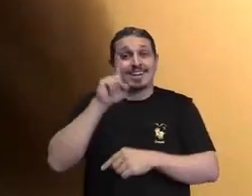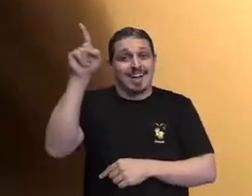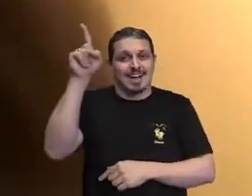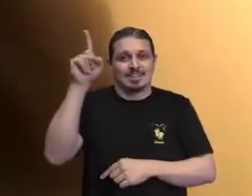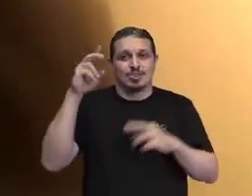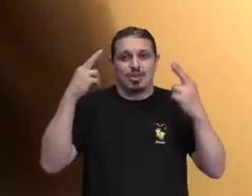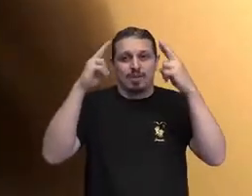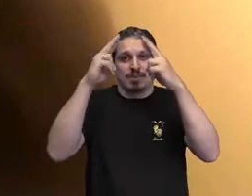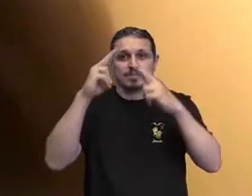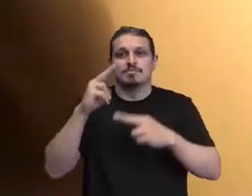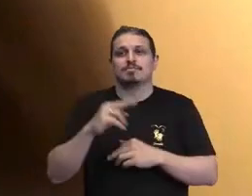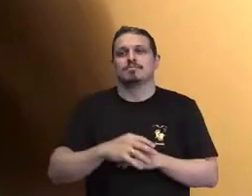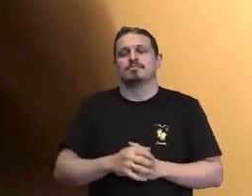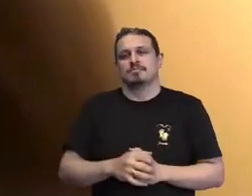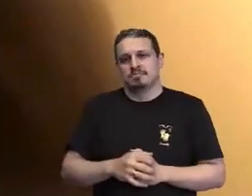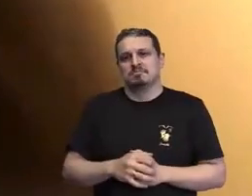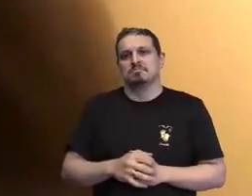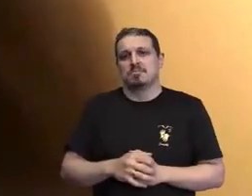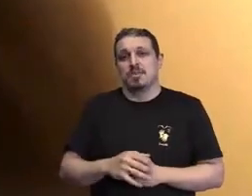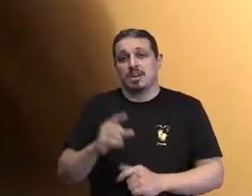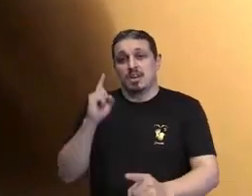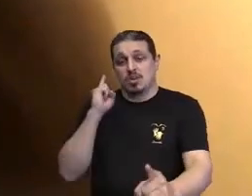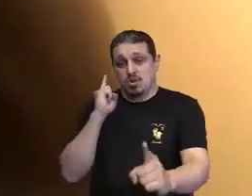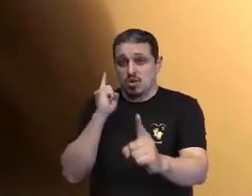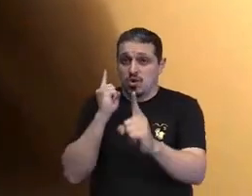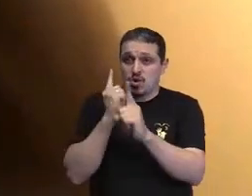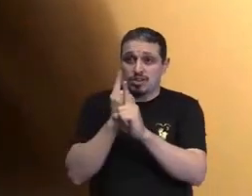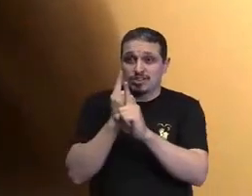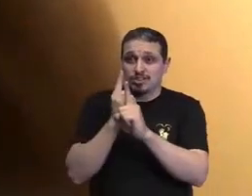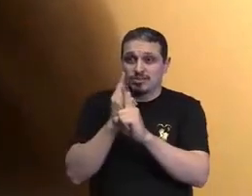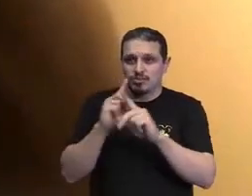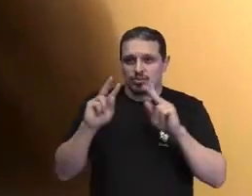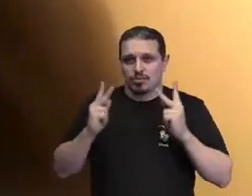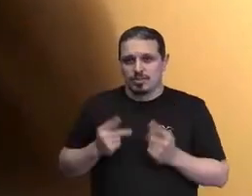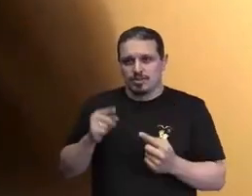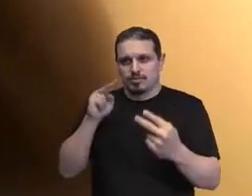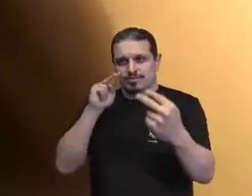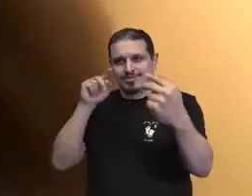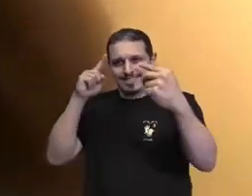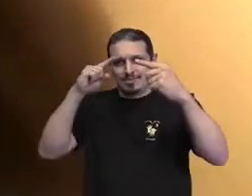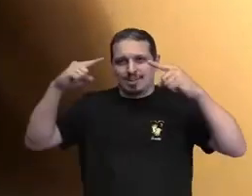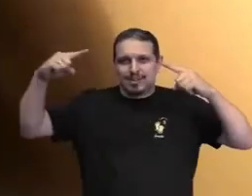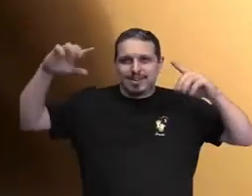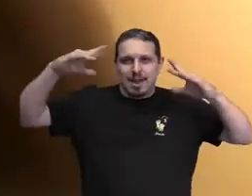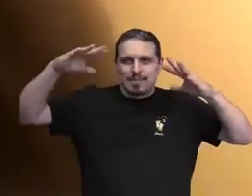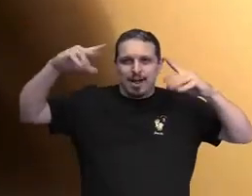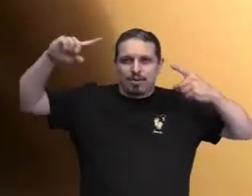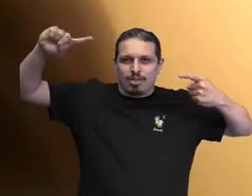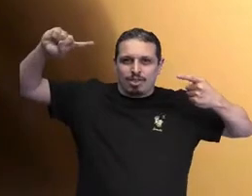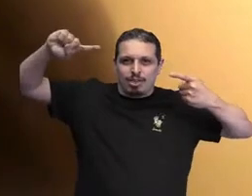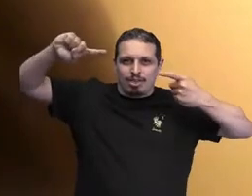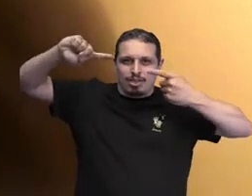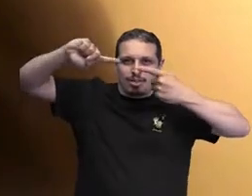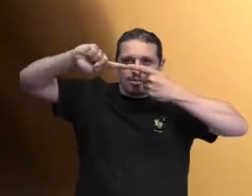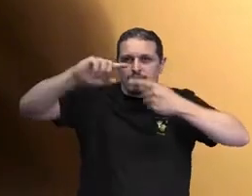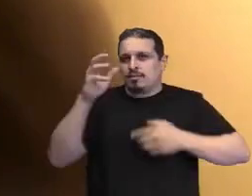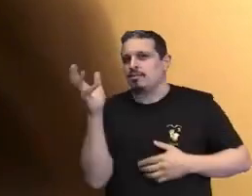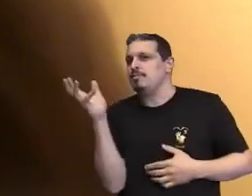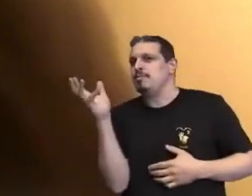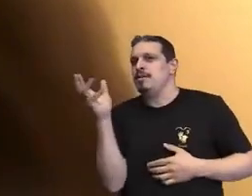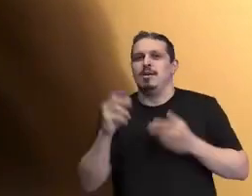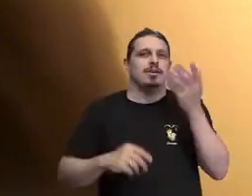humano encostando o dedo. Quase encosta o dedo. É uma sensação de aproximação. Porque,